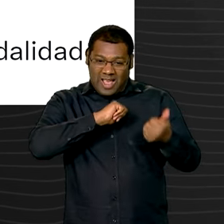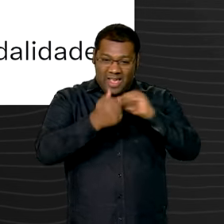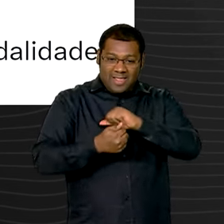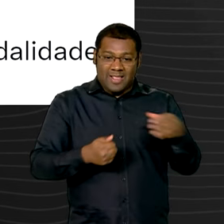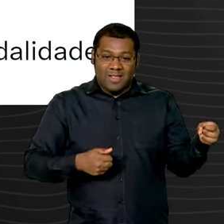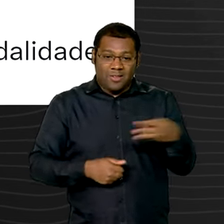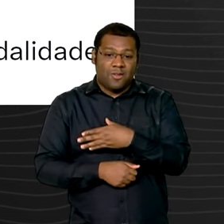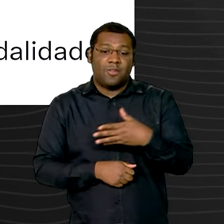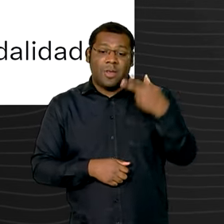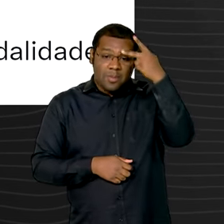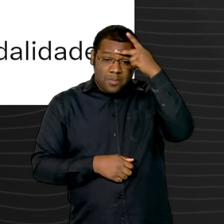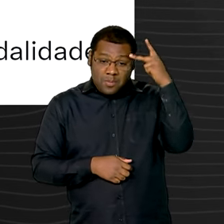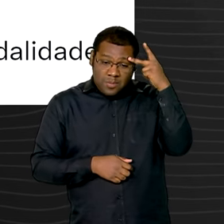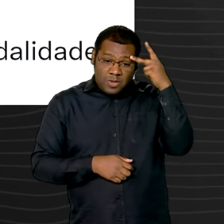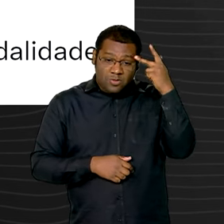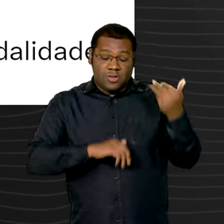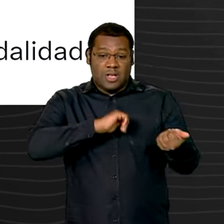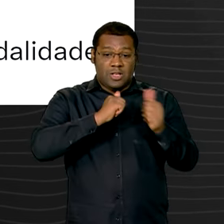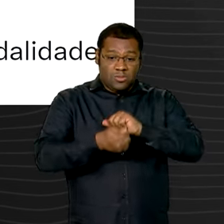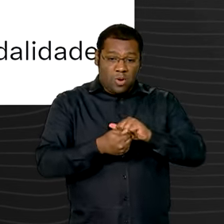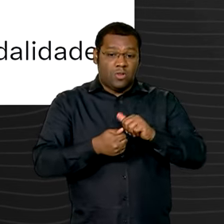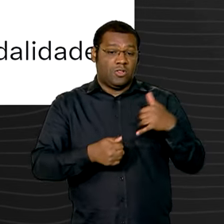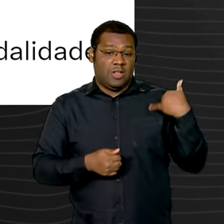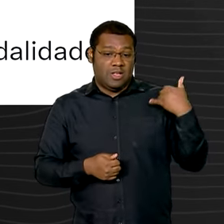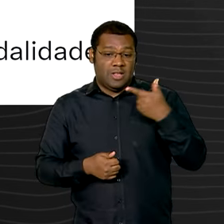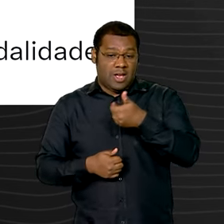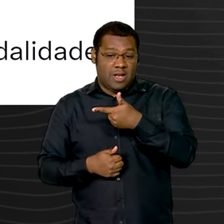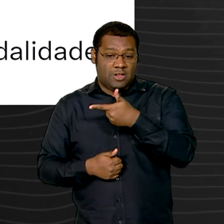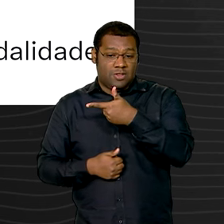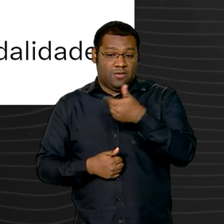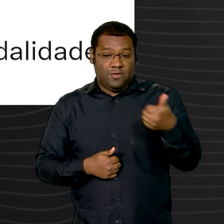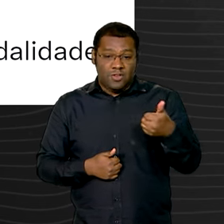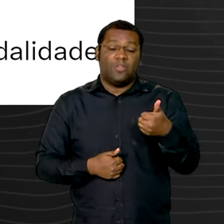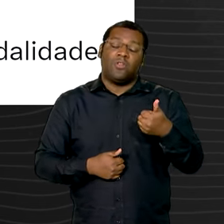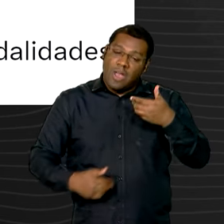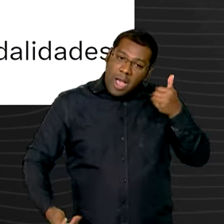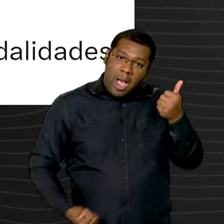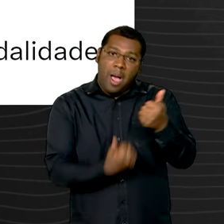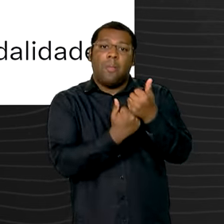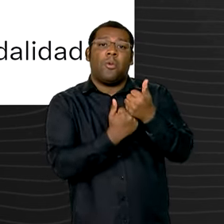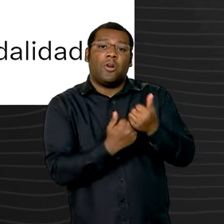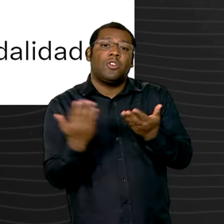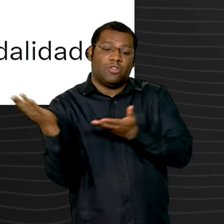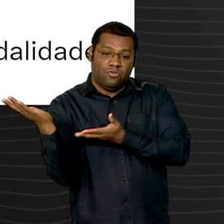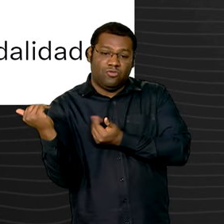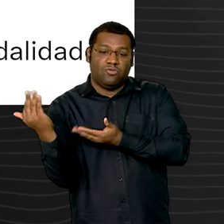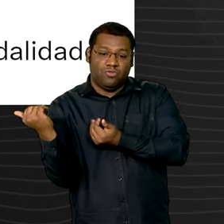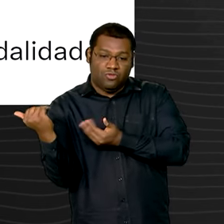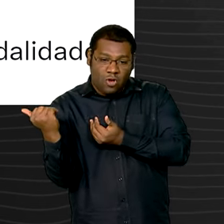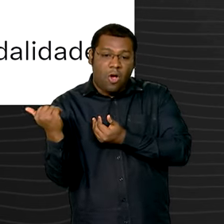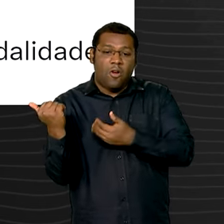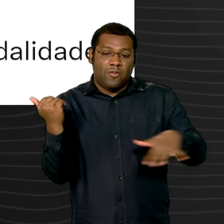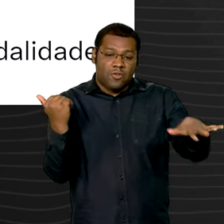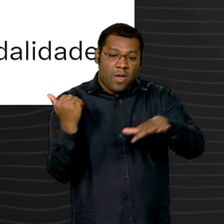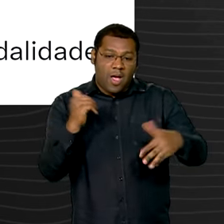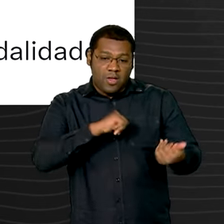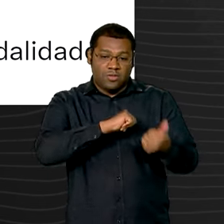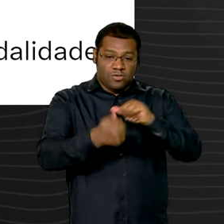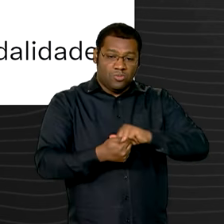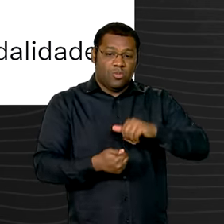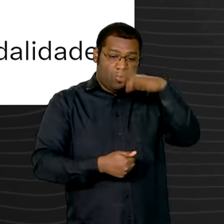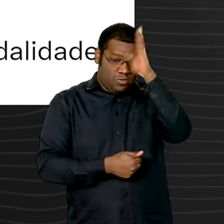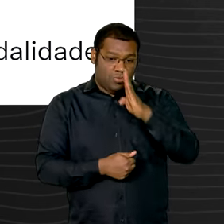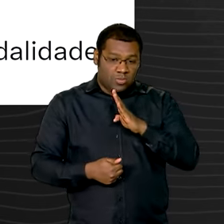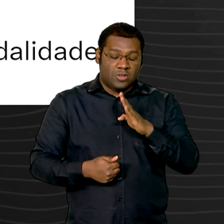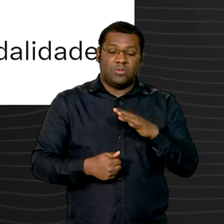21 anos, a iniciativa vai apoiar o treinamento e o desenvolvimento de jovens do esporte brasileiro em